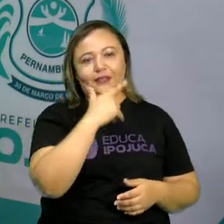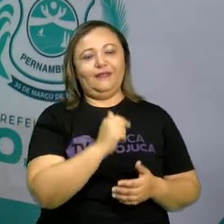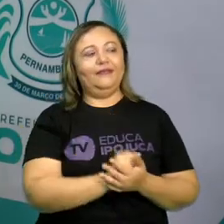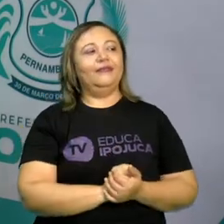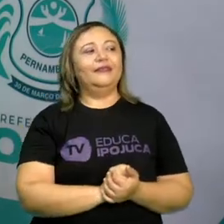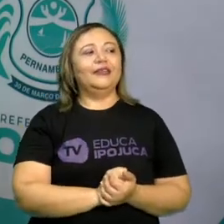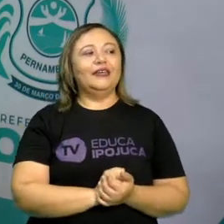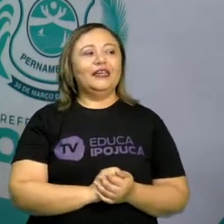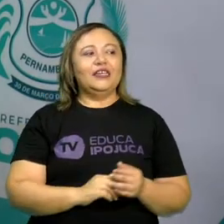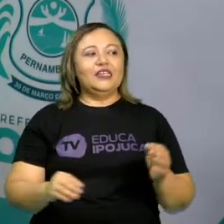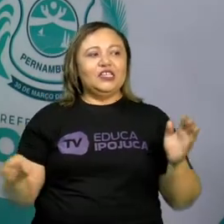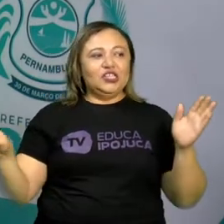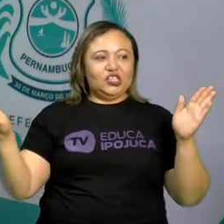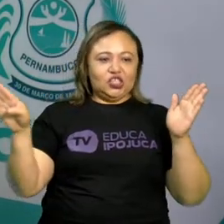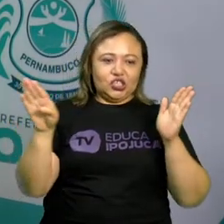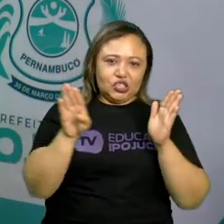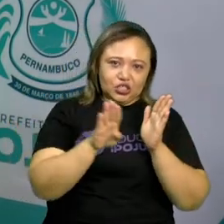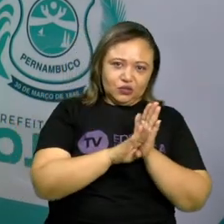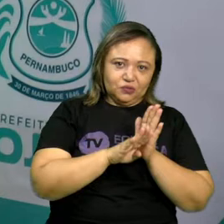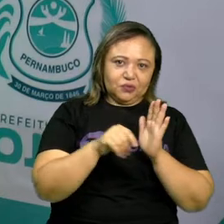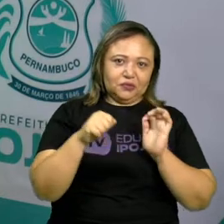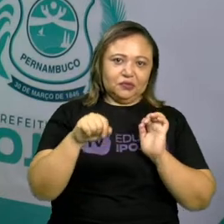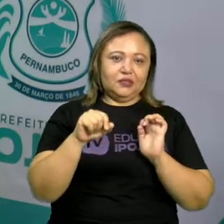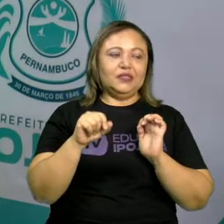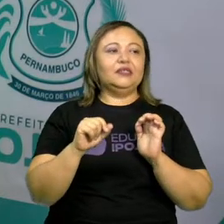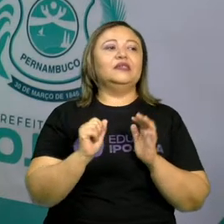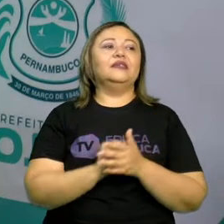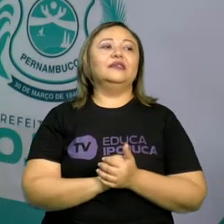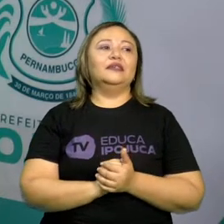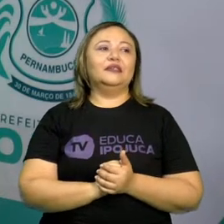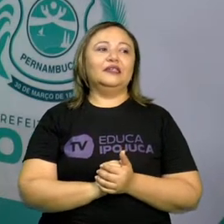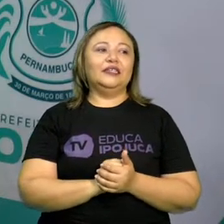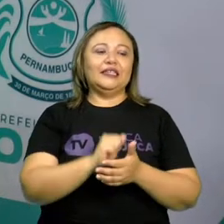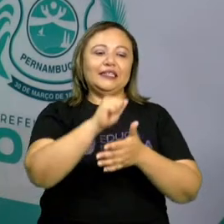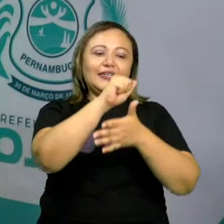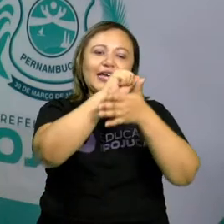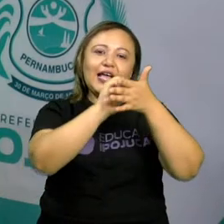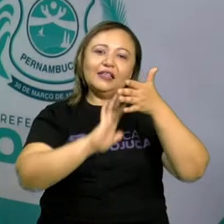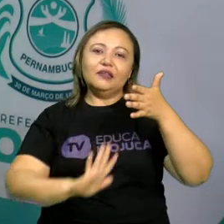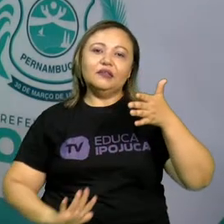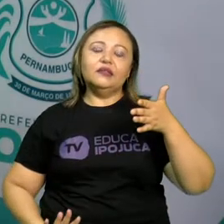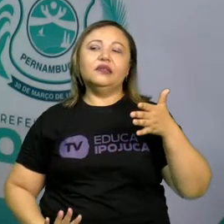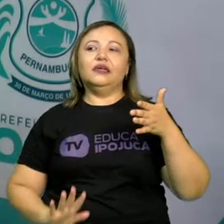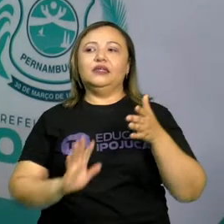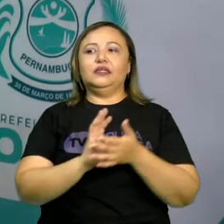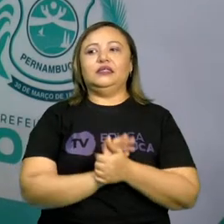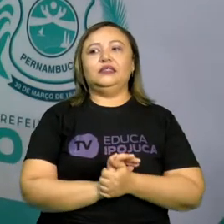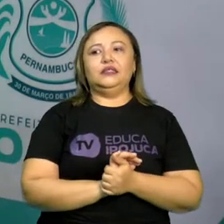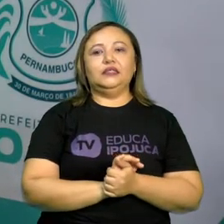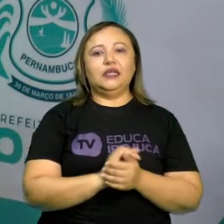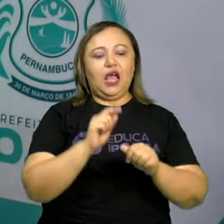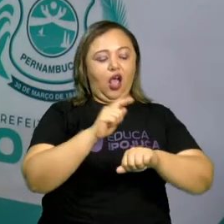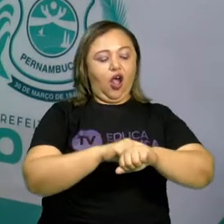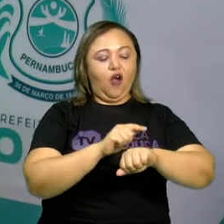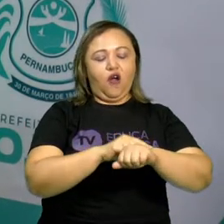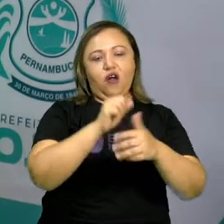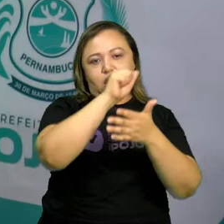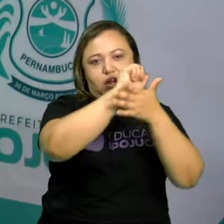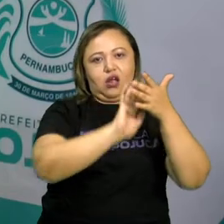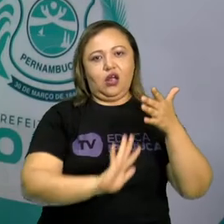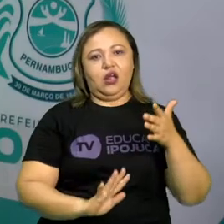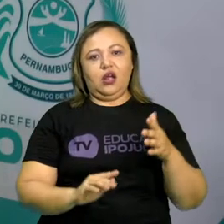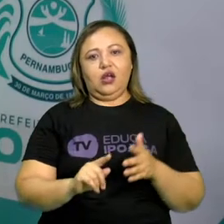chegamos àquele momento especial na nossa vida. Que é a gente colocar em prática aquilo que aprendemos. Então,